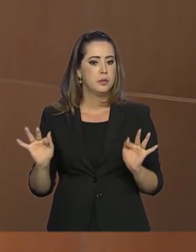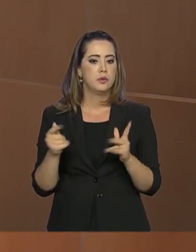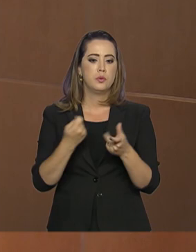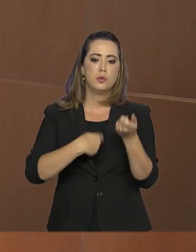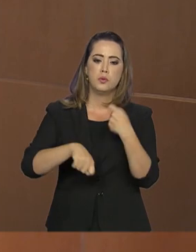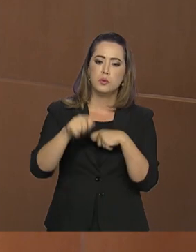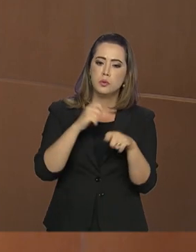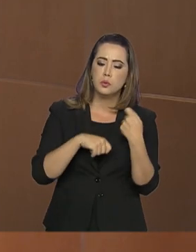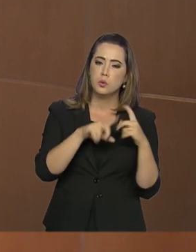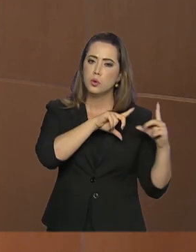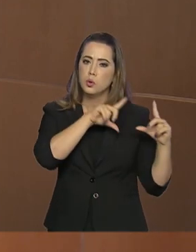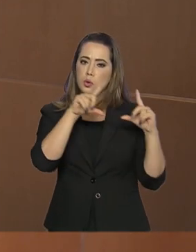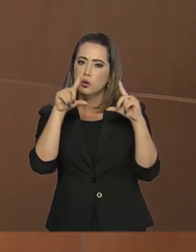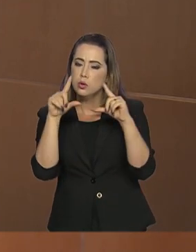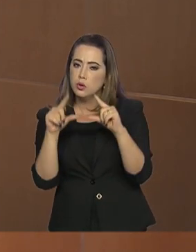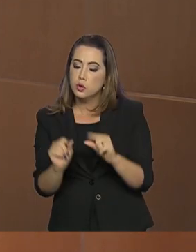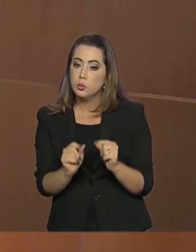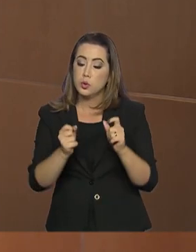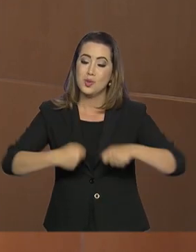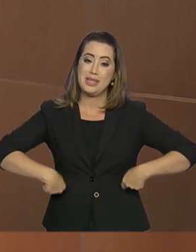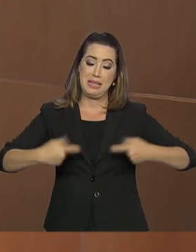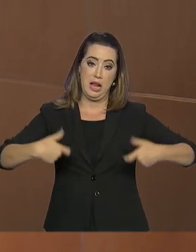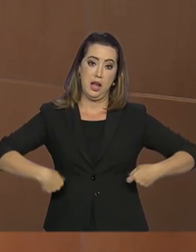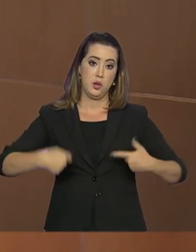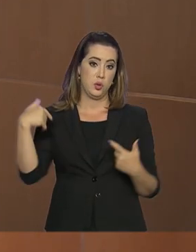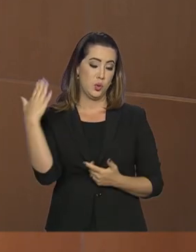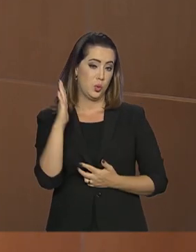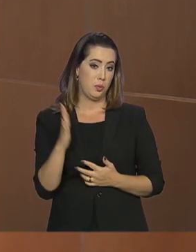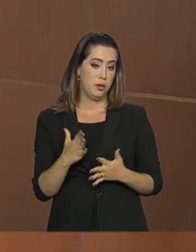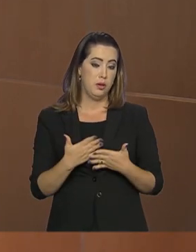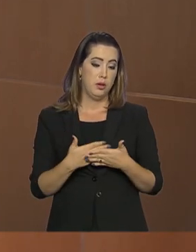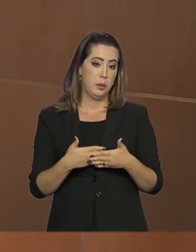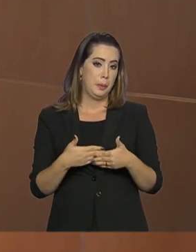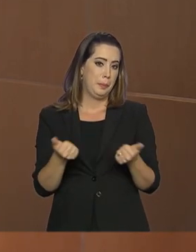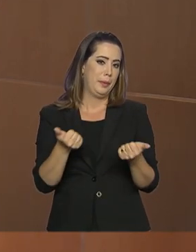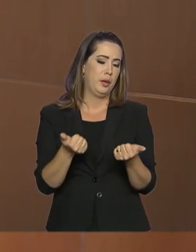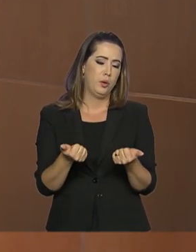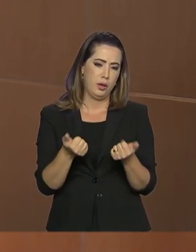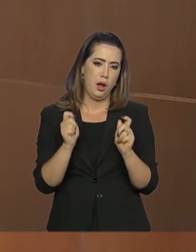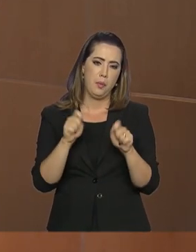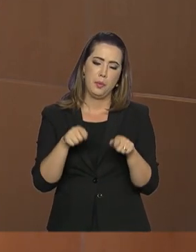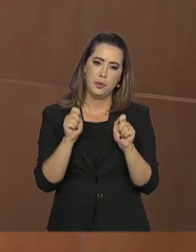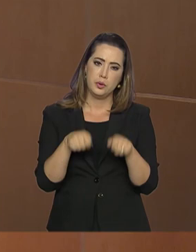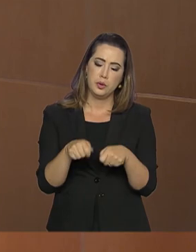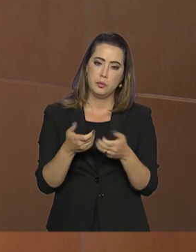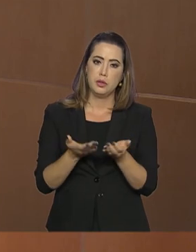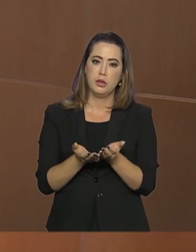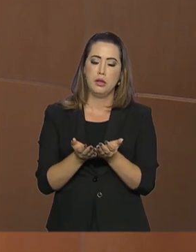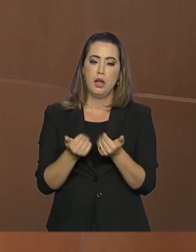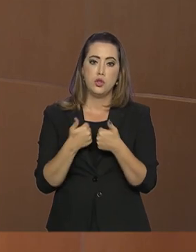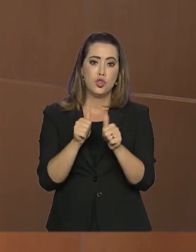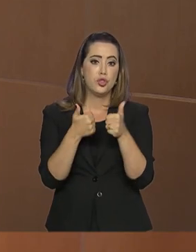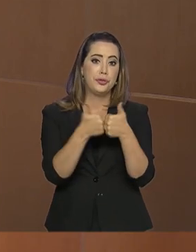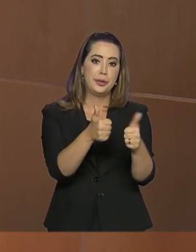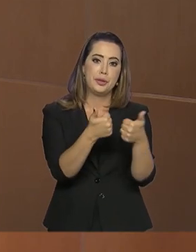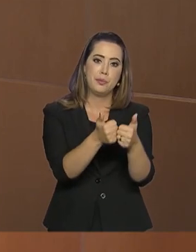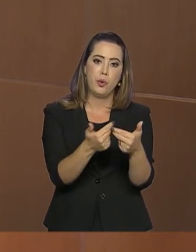reduzir o chamado custo Brasil, melhorar a estrutura para o escoamento da produção,